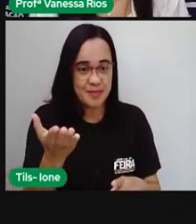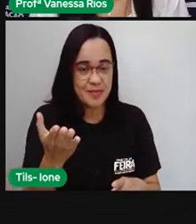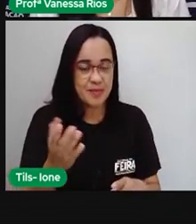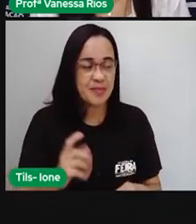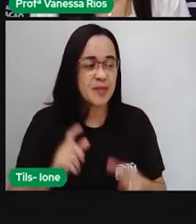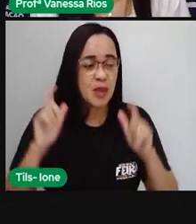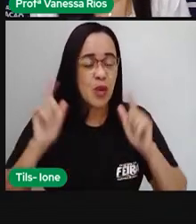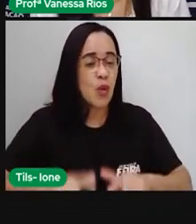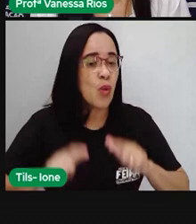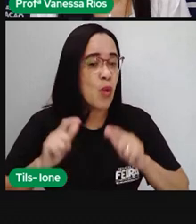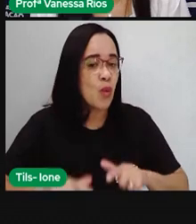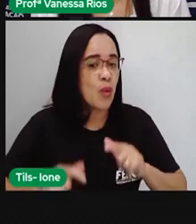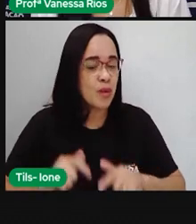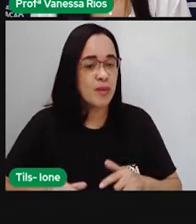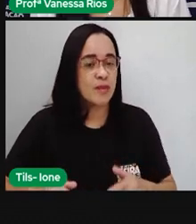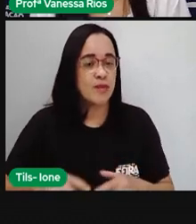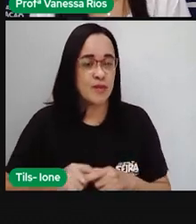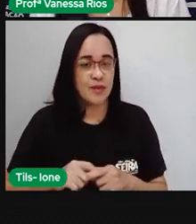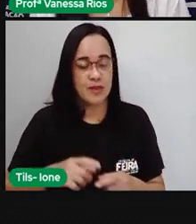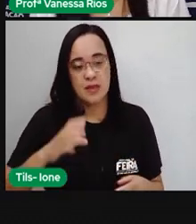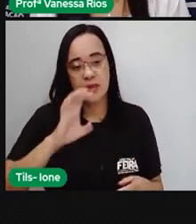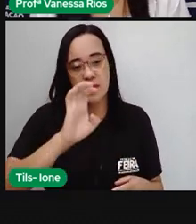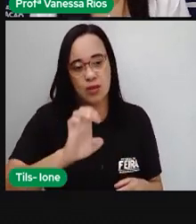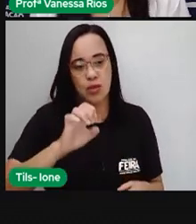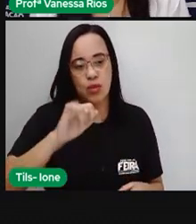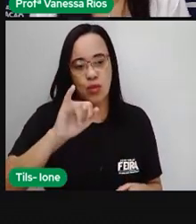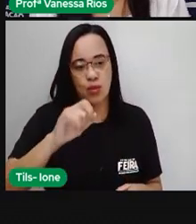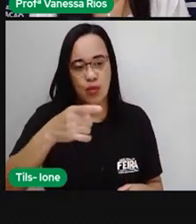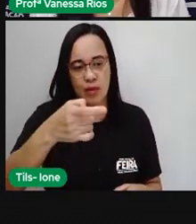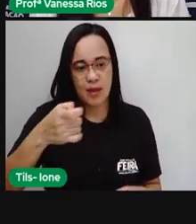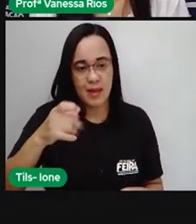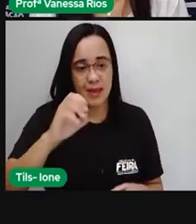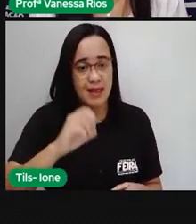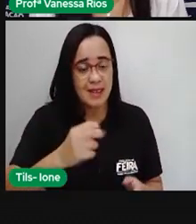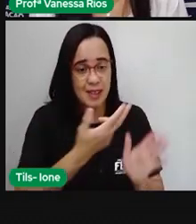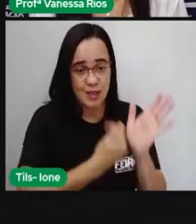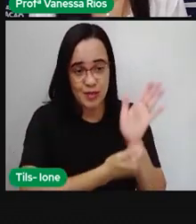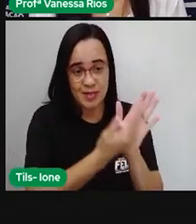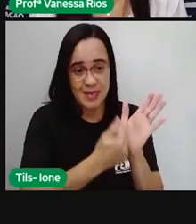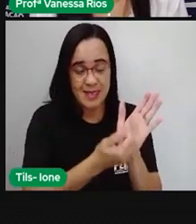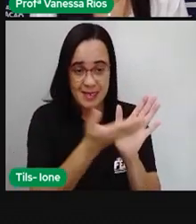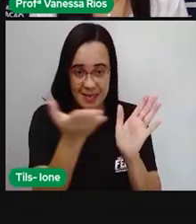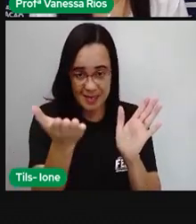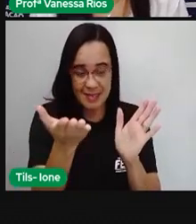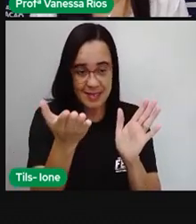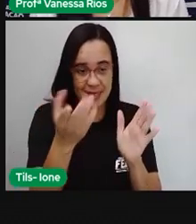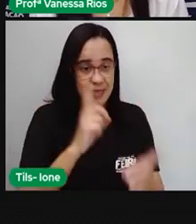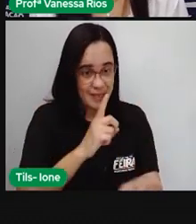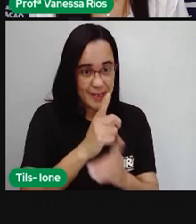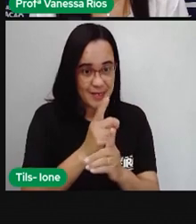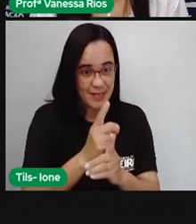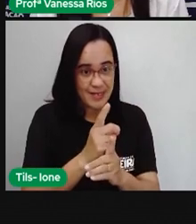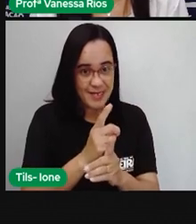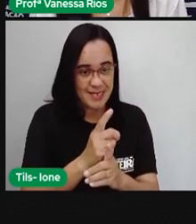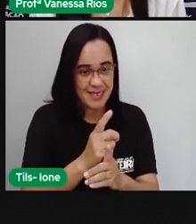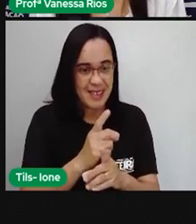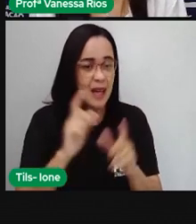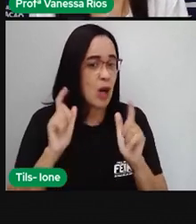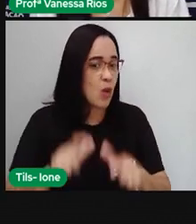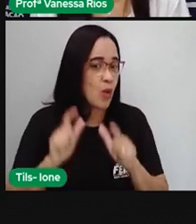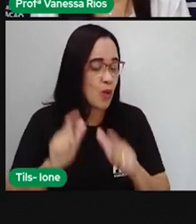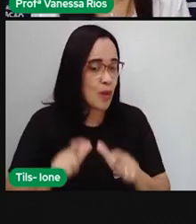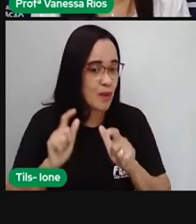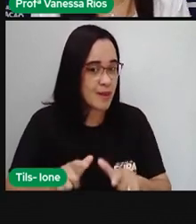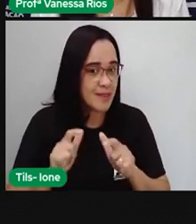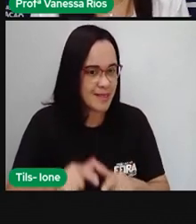Onde estariam os eixos de simetria nestas figuras? Vamos então localizar, lembrando aí que os eixos de simetria são